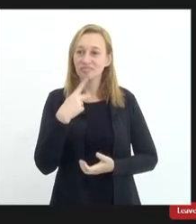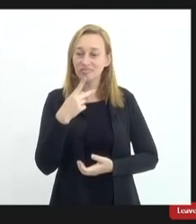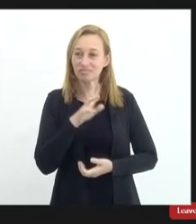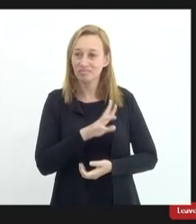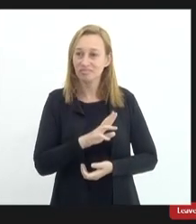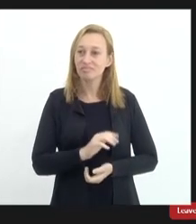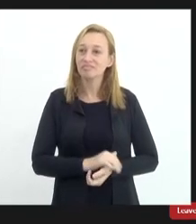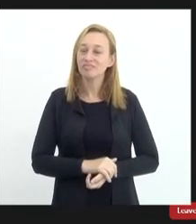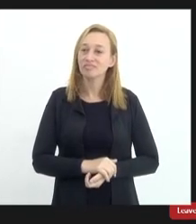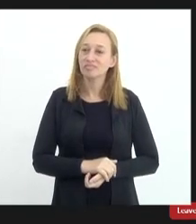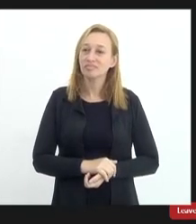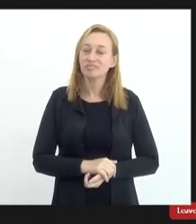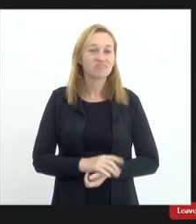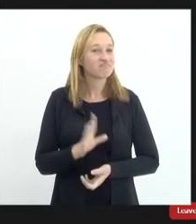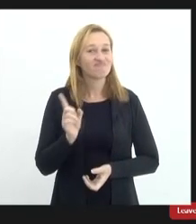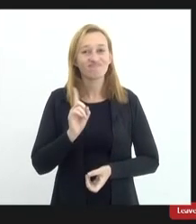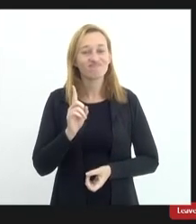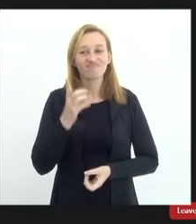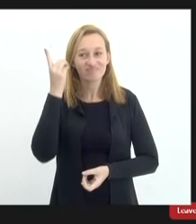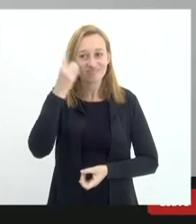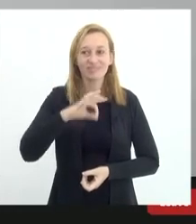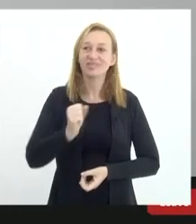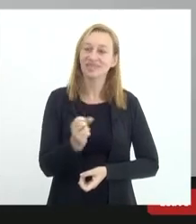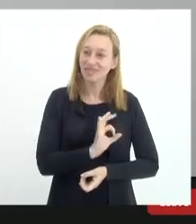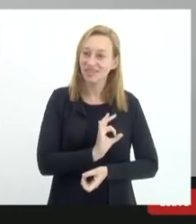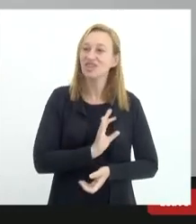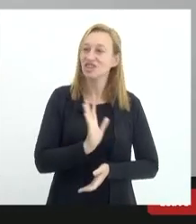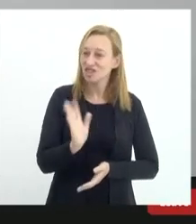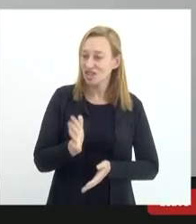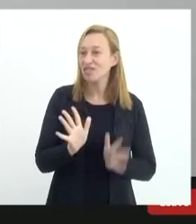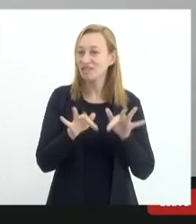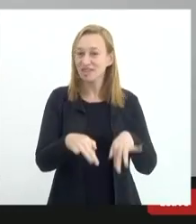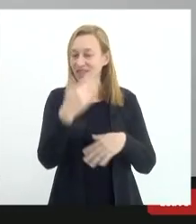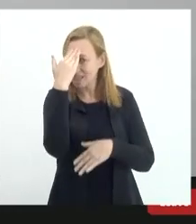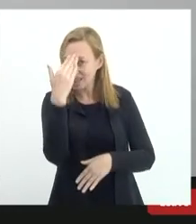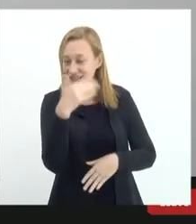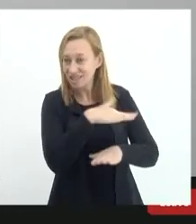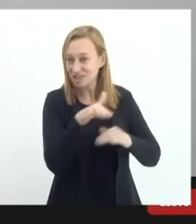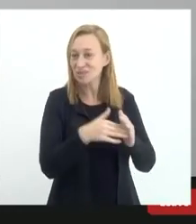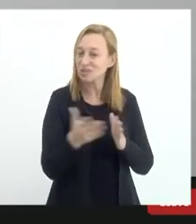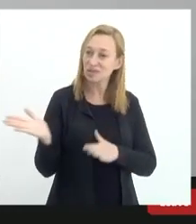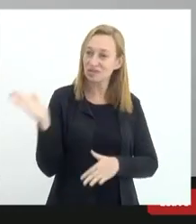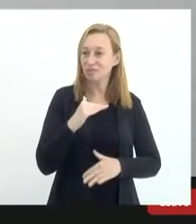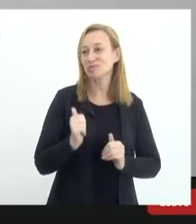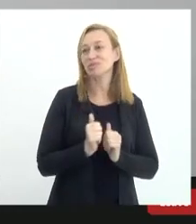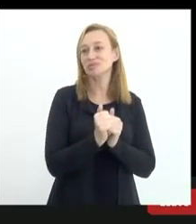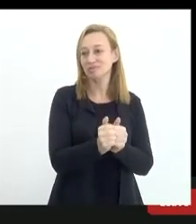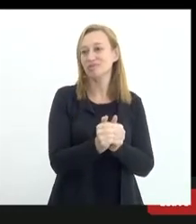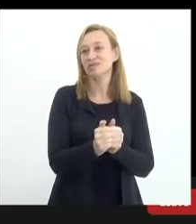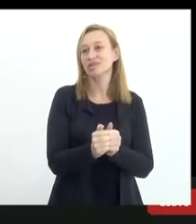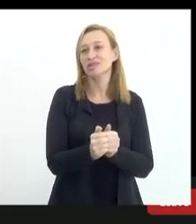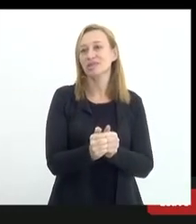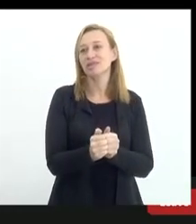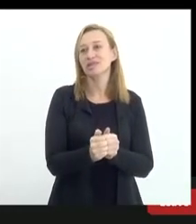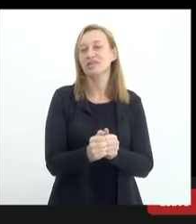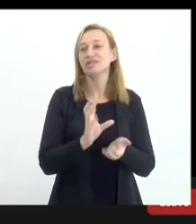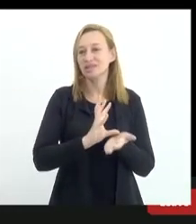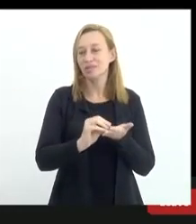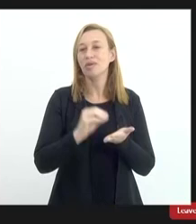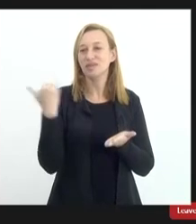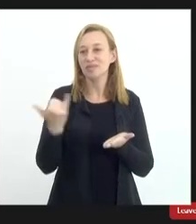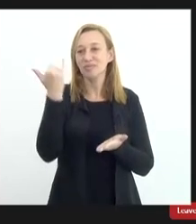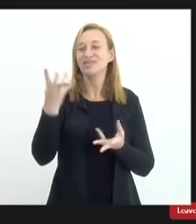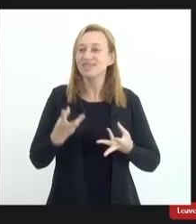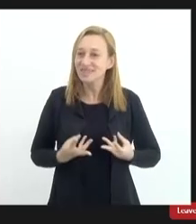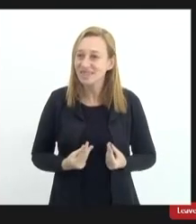não deputado Marta Rocha já concluí agradeço a todo mundo e vamos em frente nessa pauta tão importante tão